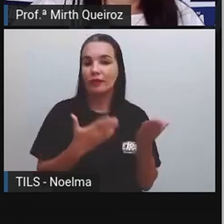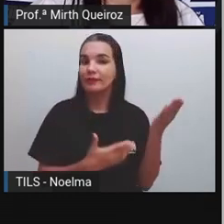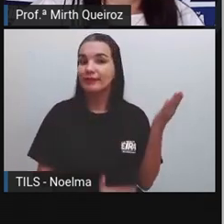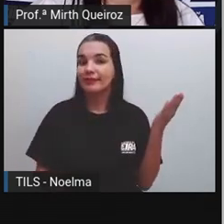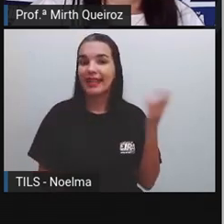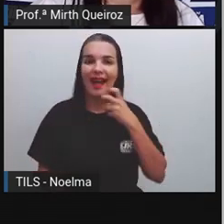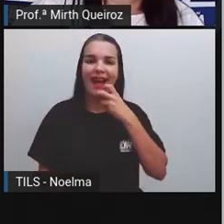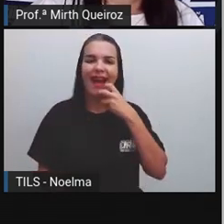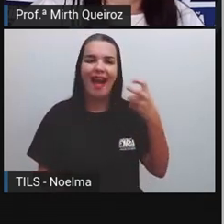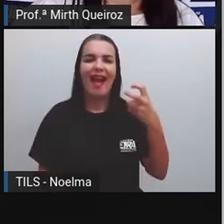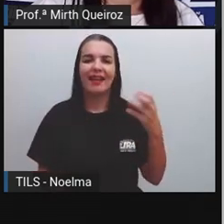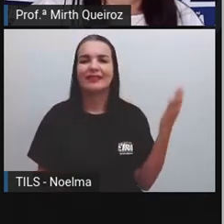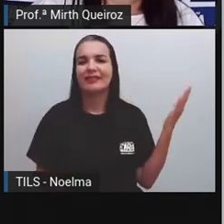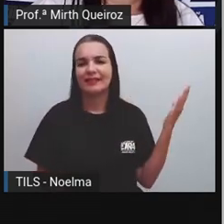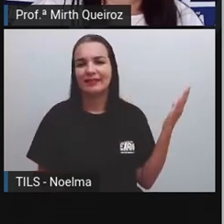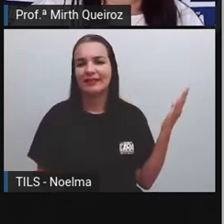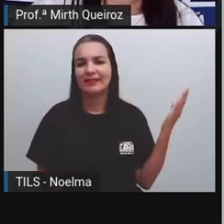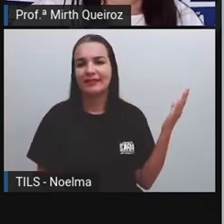gritar.